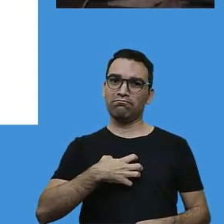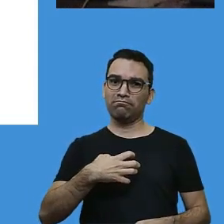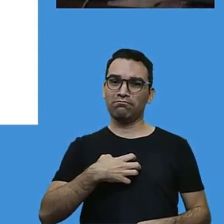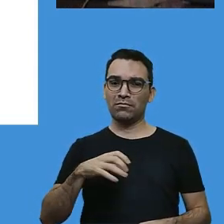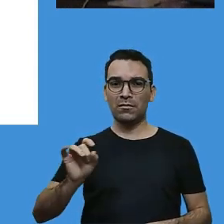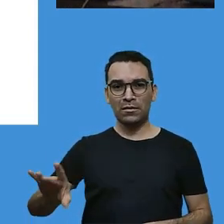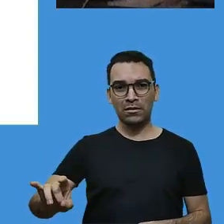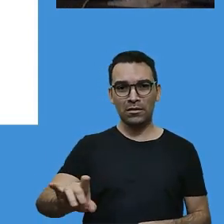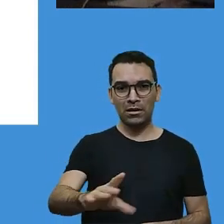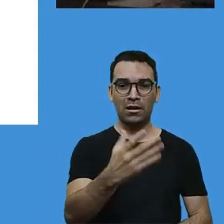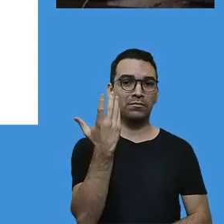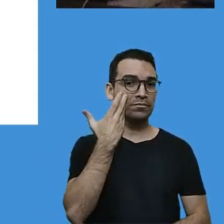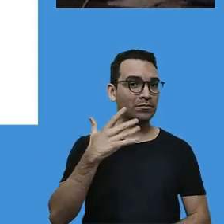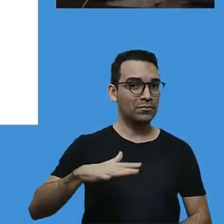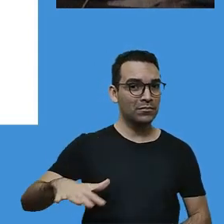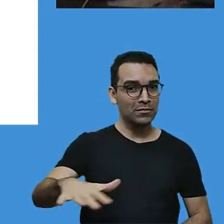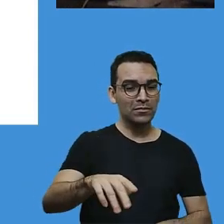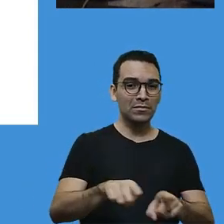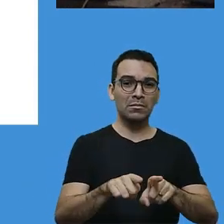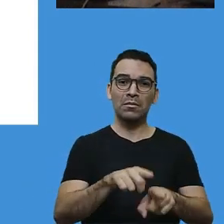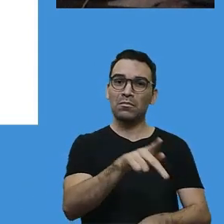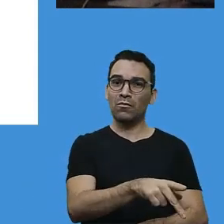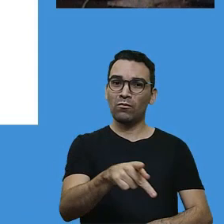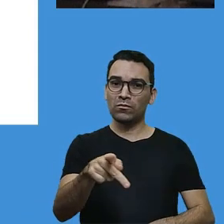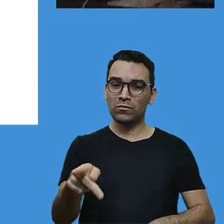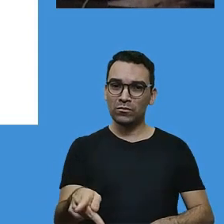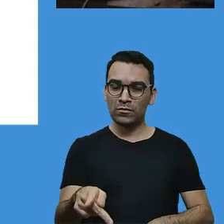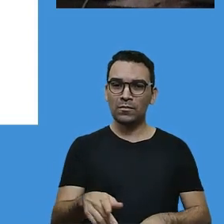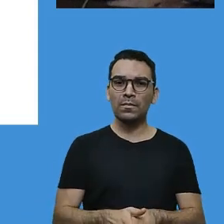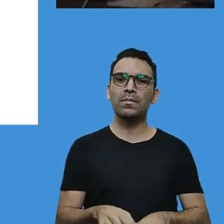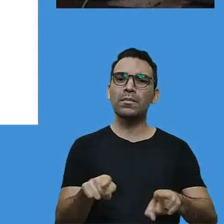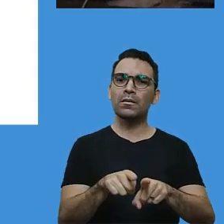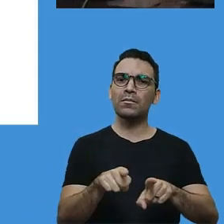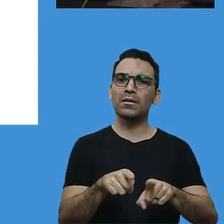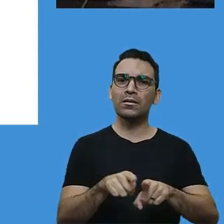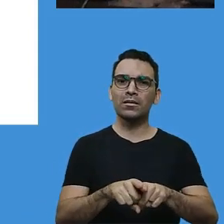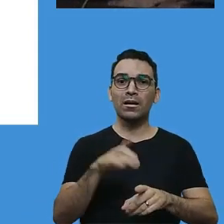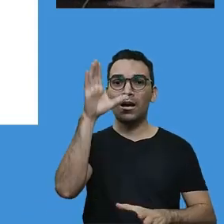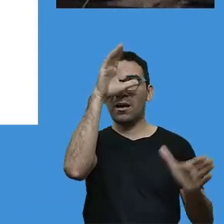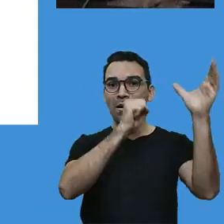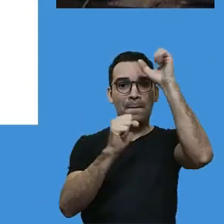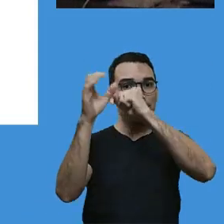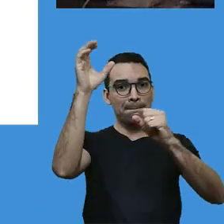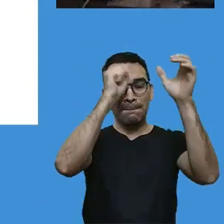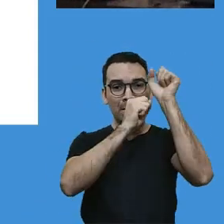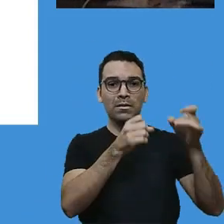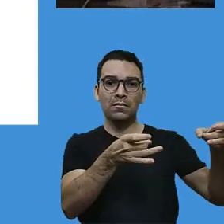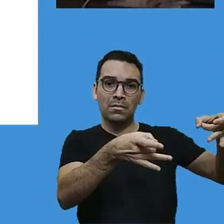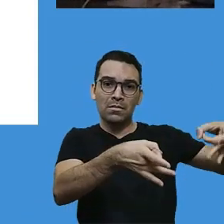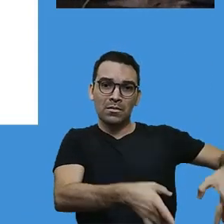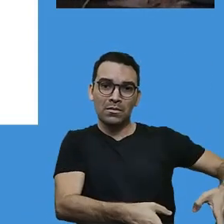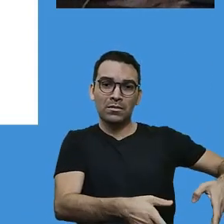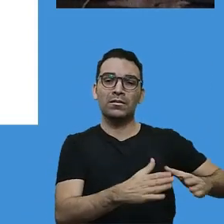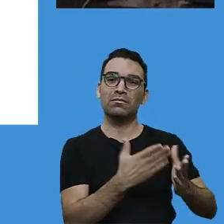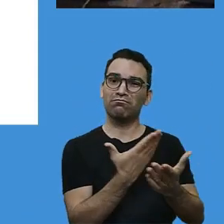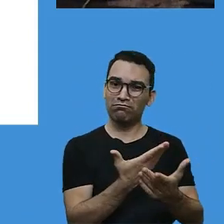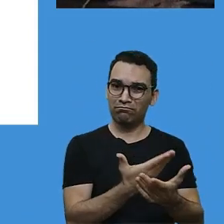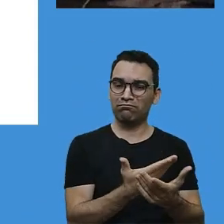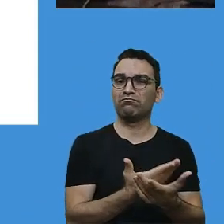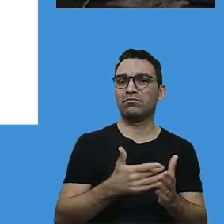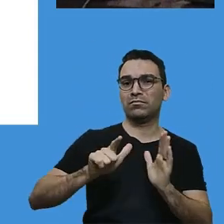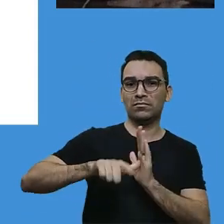multidimensional, impactos da aprendizagem, abandono, defasagem.